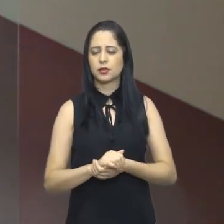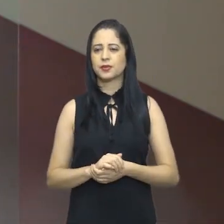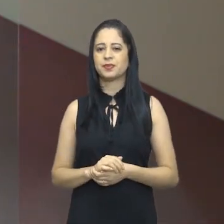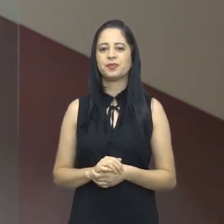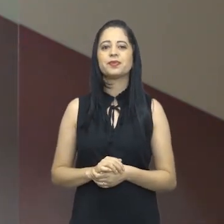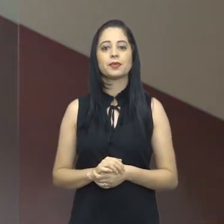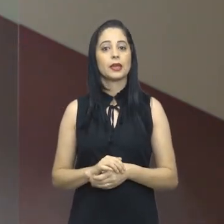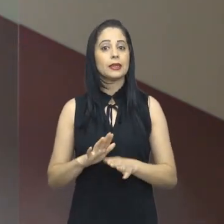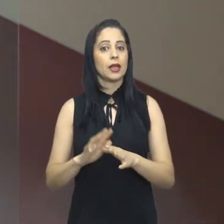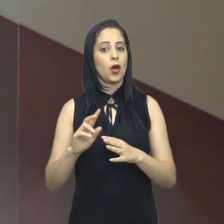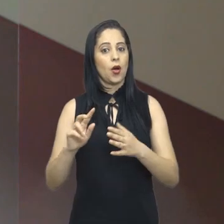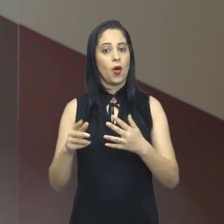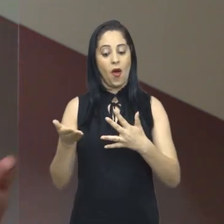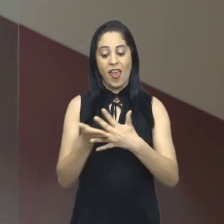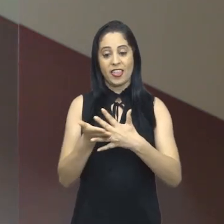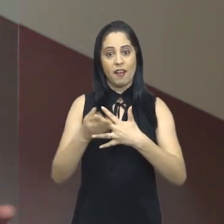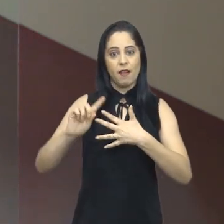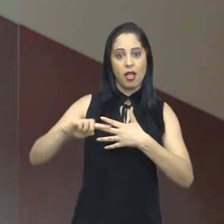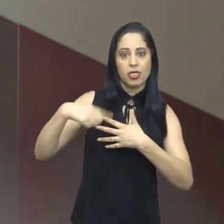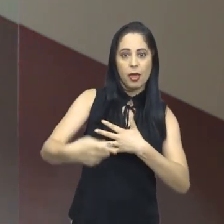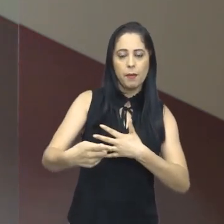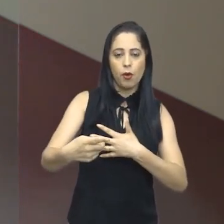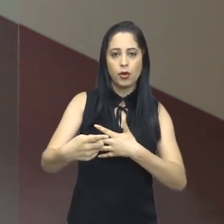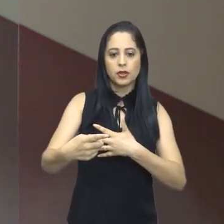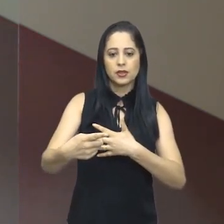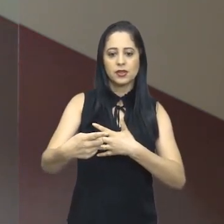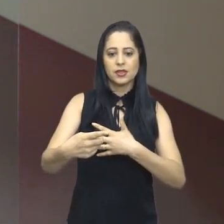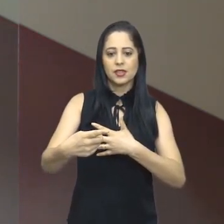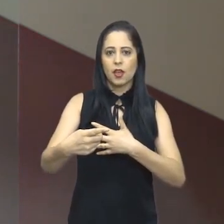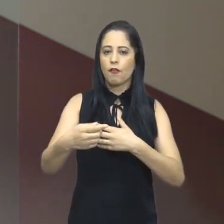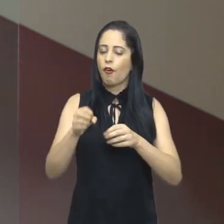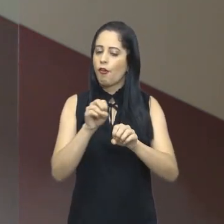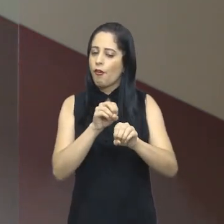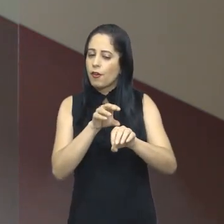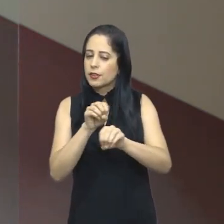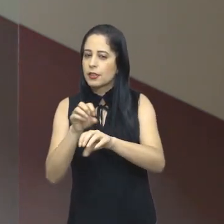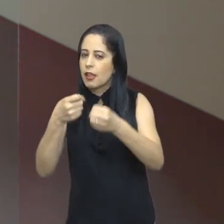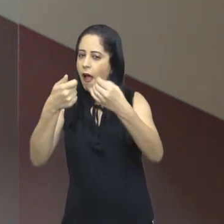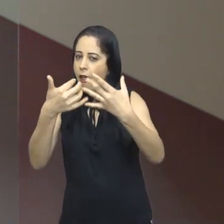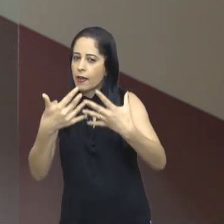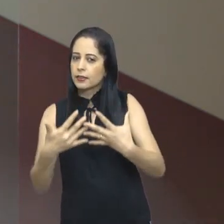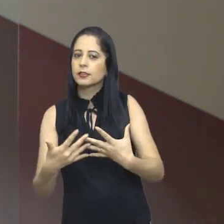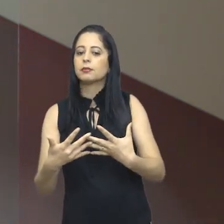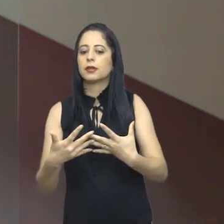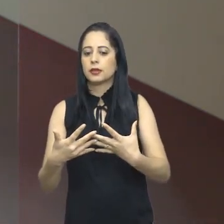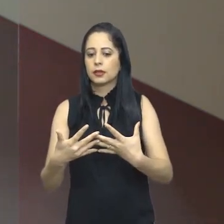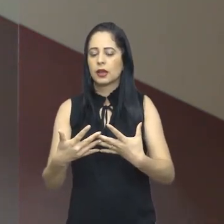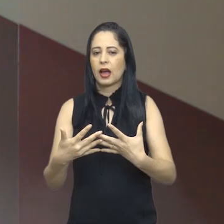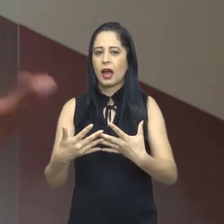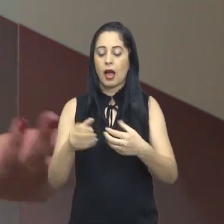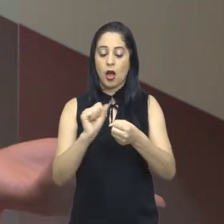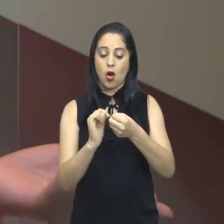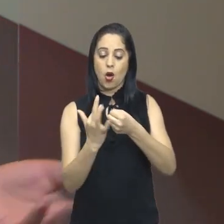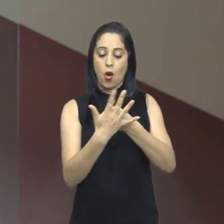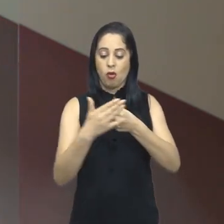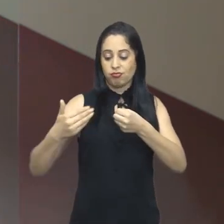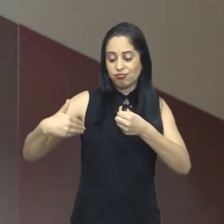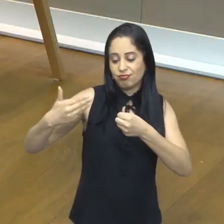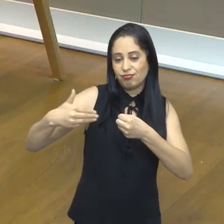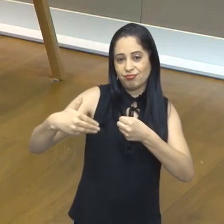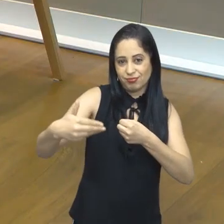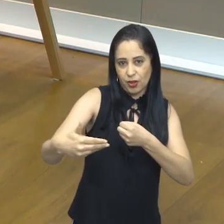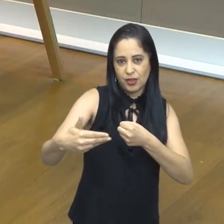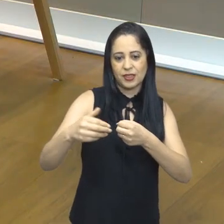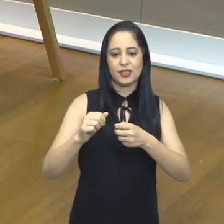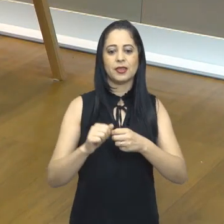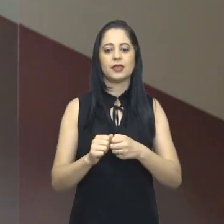a pouquinho, na volta do intervalo, a gente vai esclarecer outras dúvidas provocadas aí pelo pós-COVID ou COVID longa também, né?